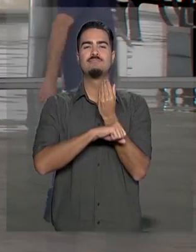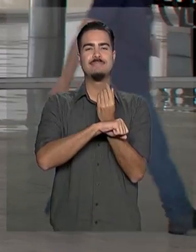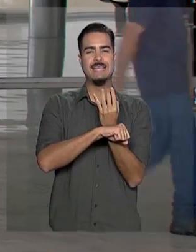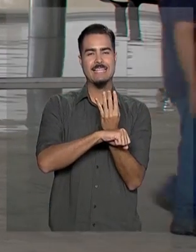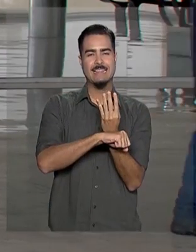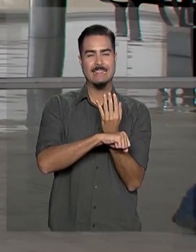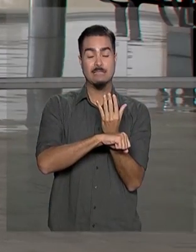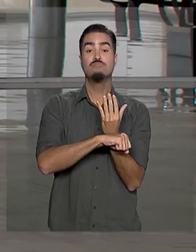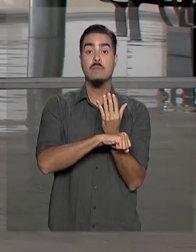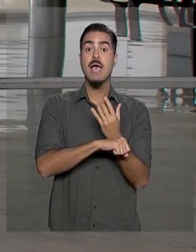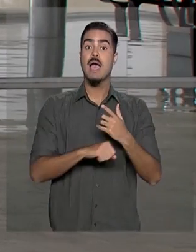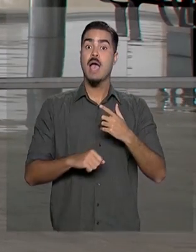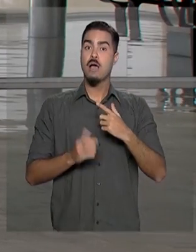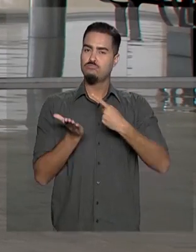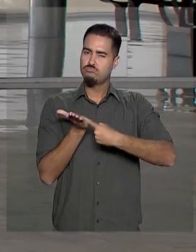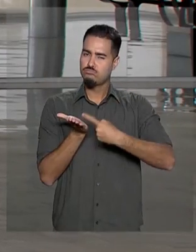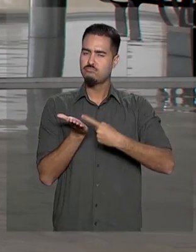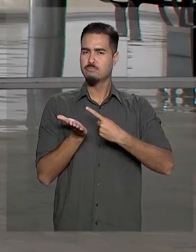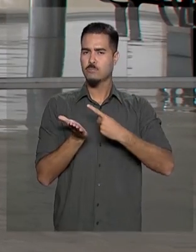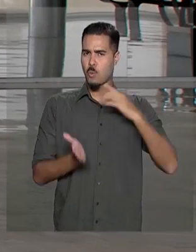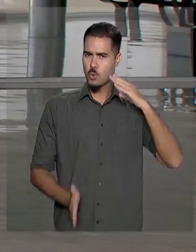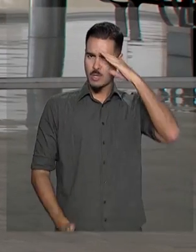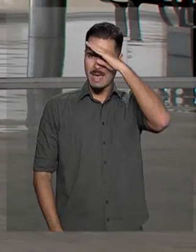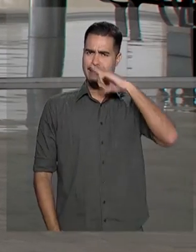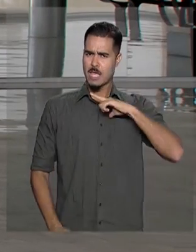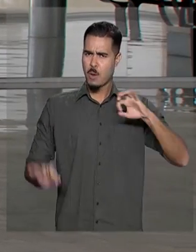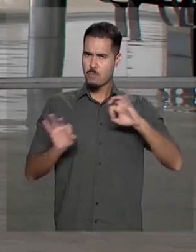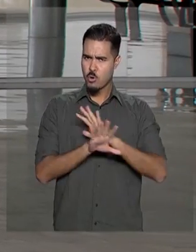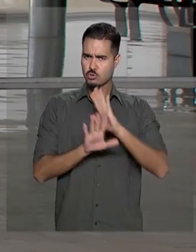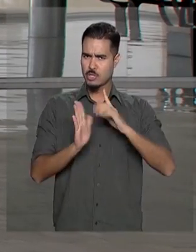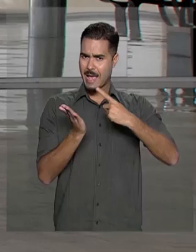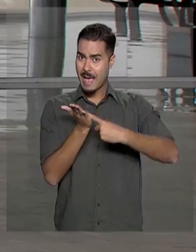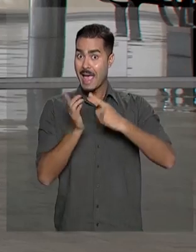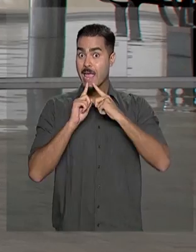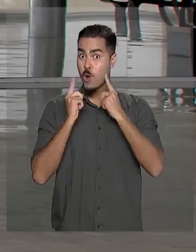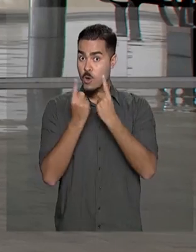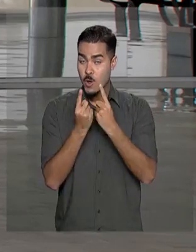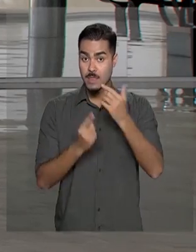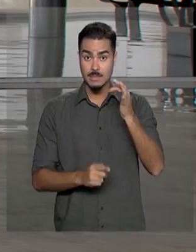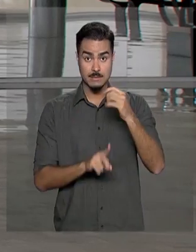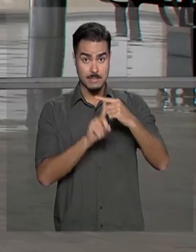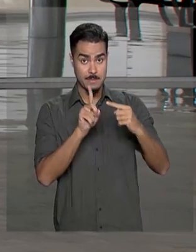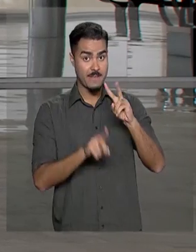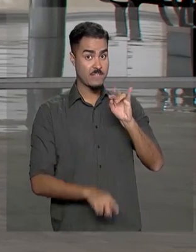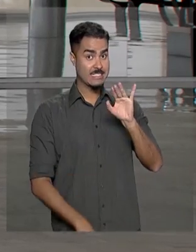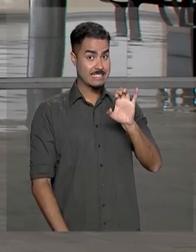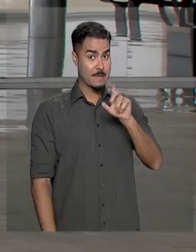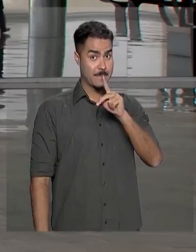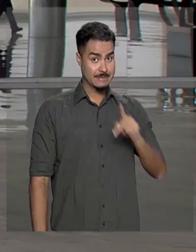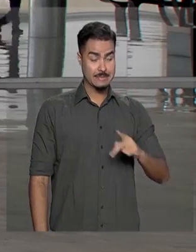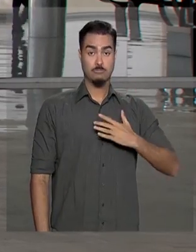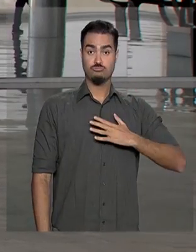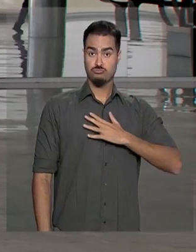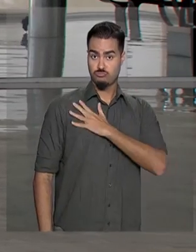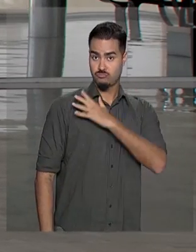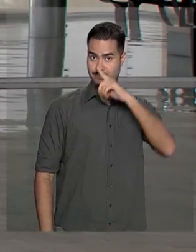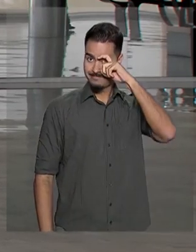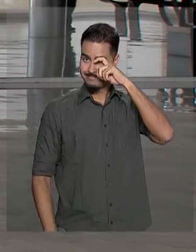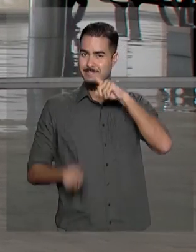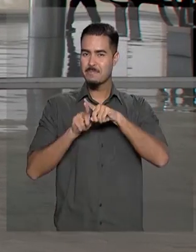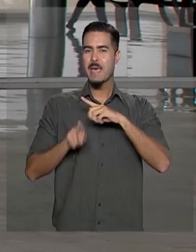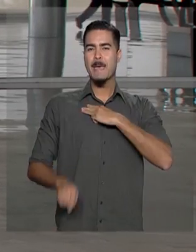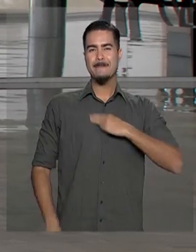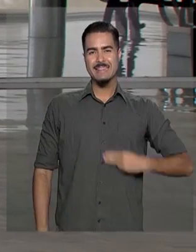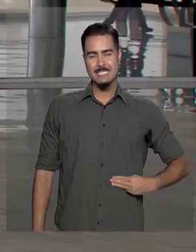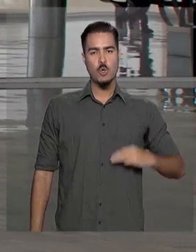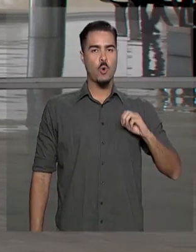agenda do presidente Jair Bolsonaro segue pela manhã com uma reunião às 10h30 com o vice-presidente da República, Milton Mourão, e com os ministros da